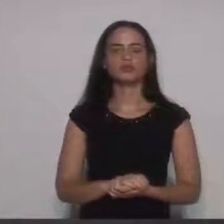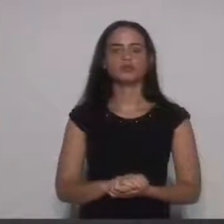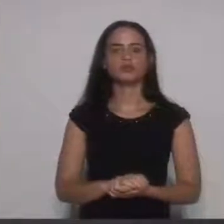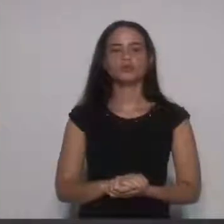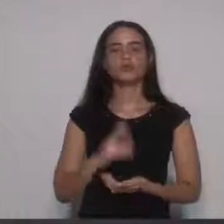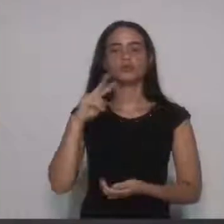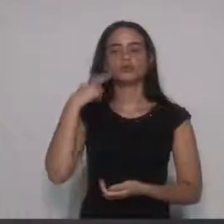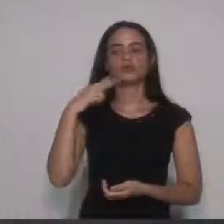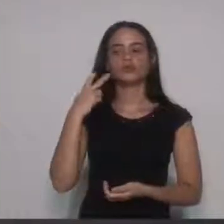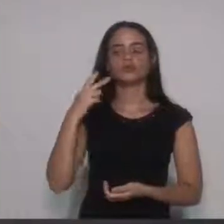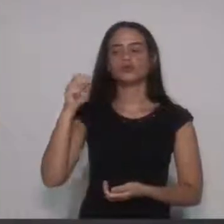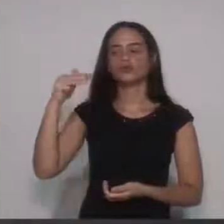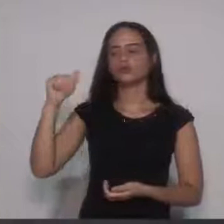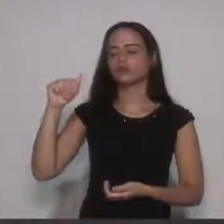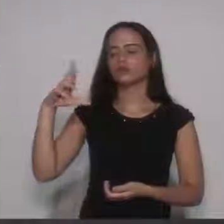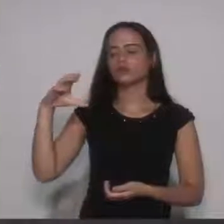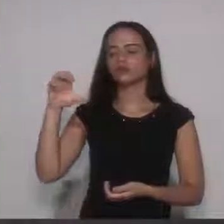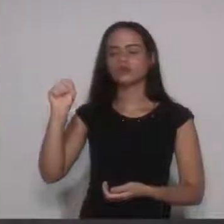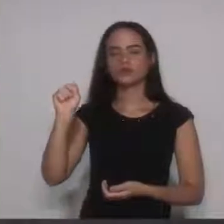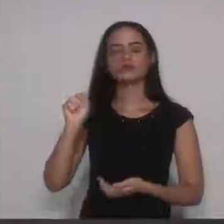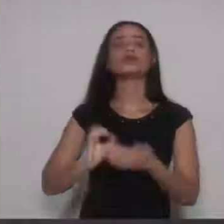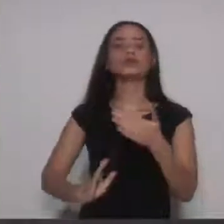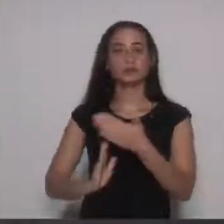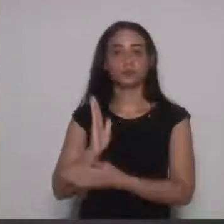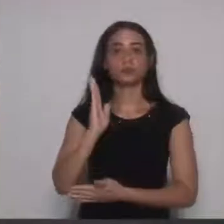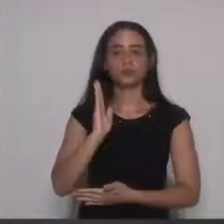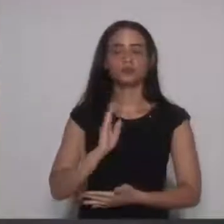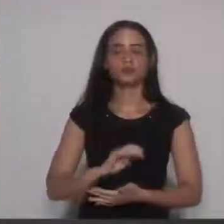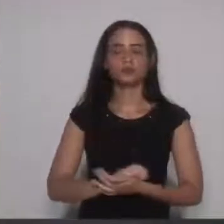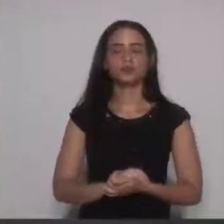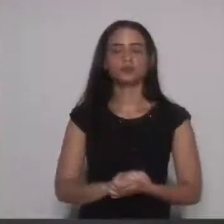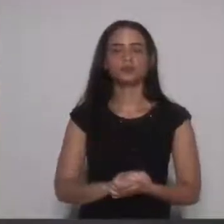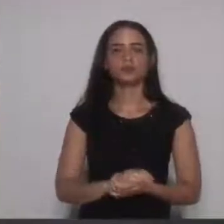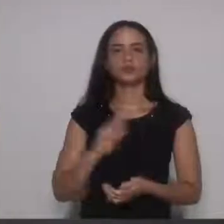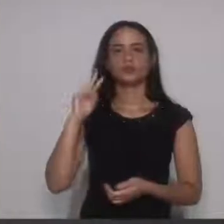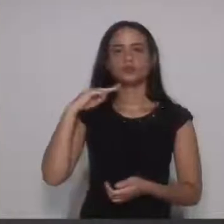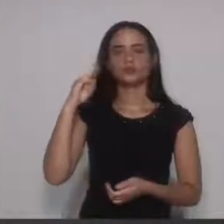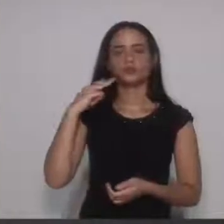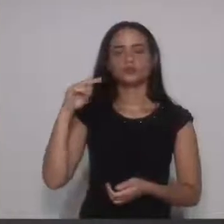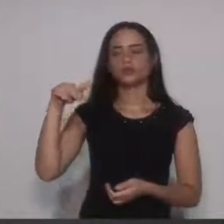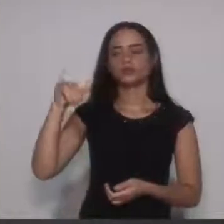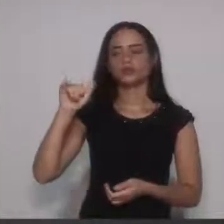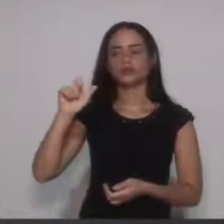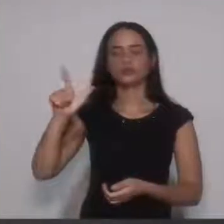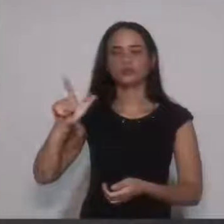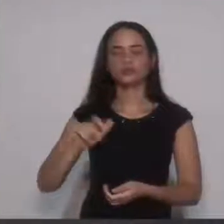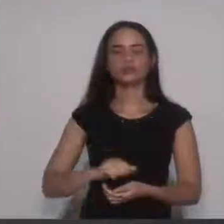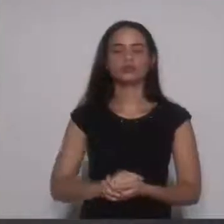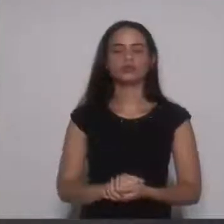Vereador Marcos Ferraz, aprovo. Vereador Nil Ramos.